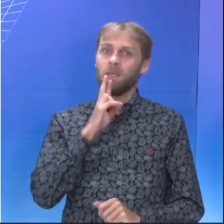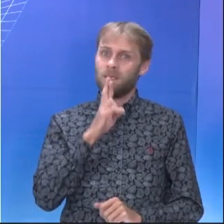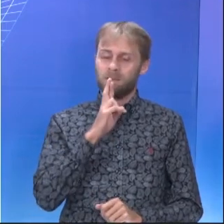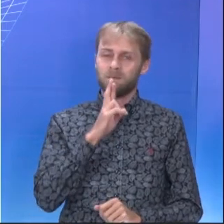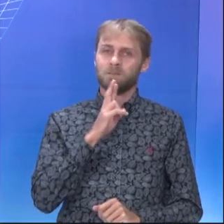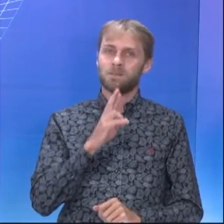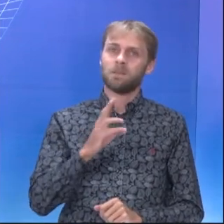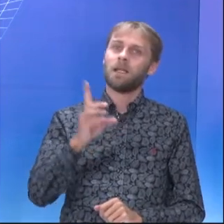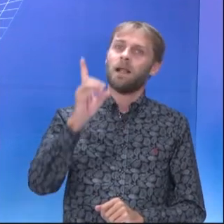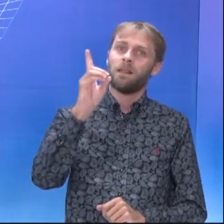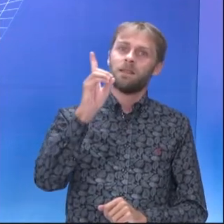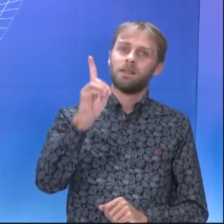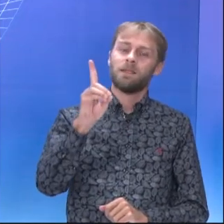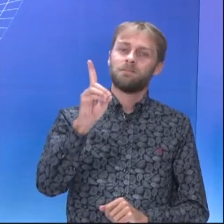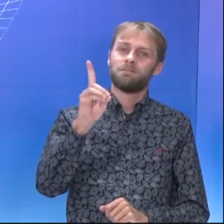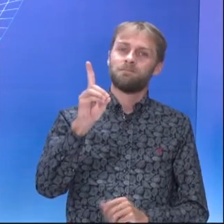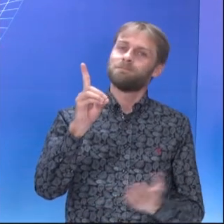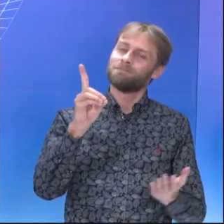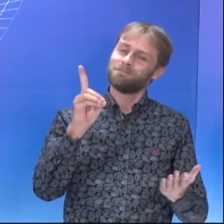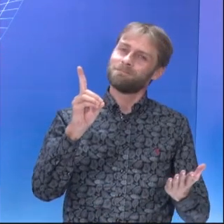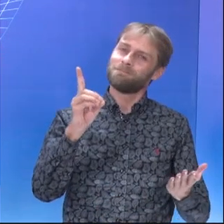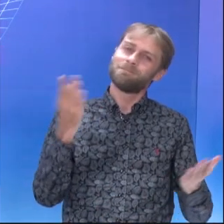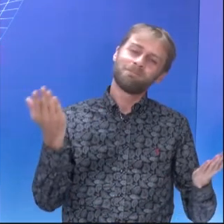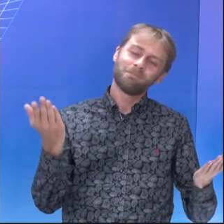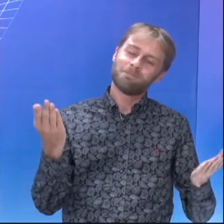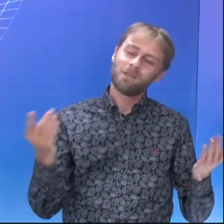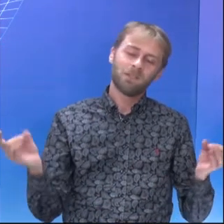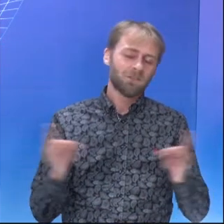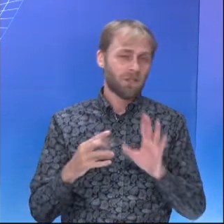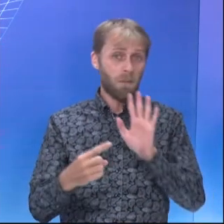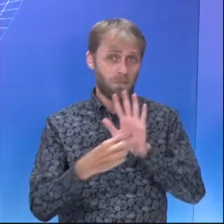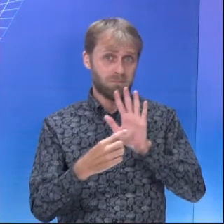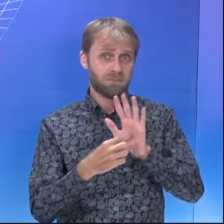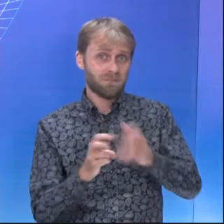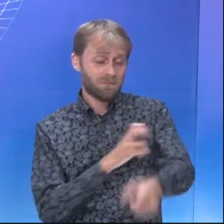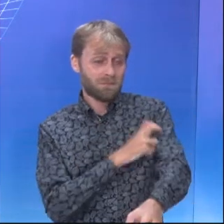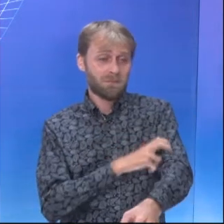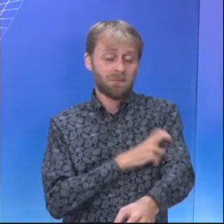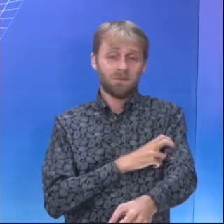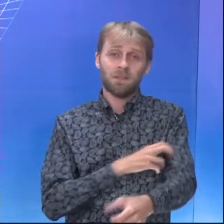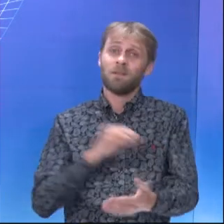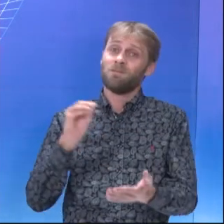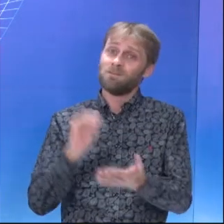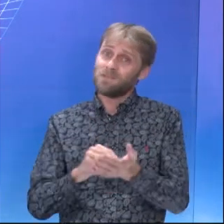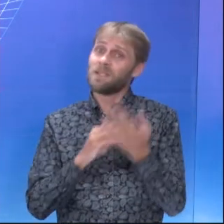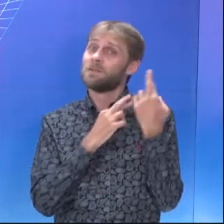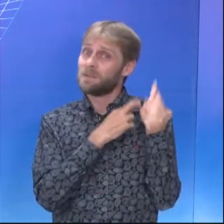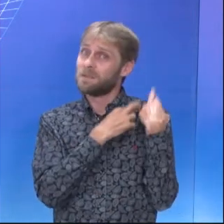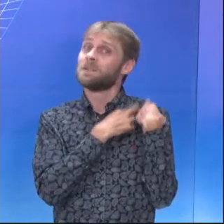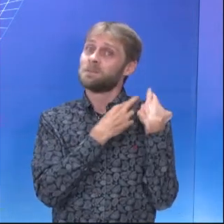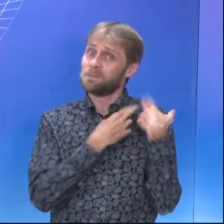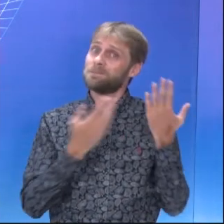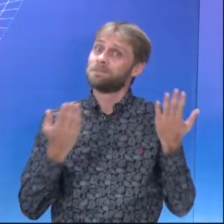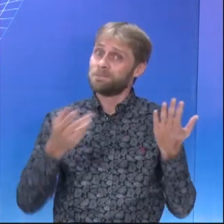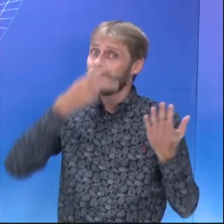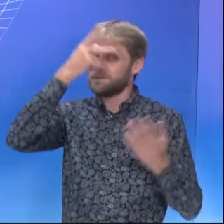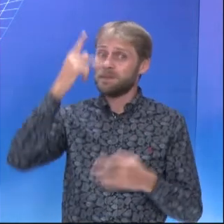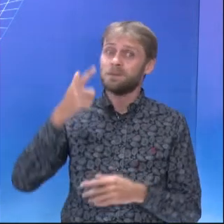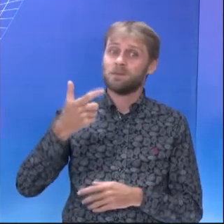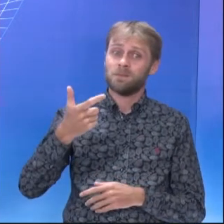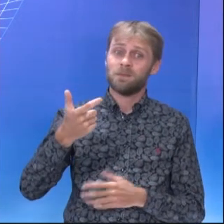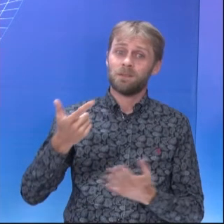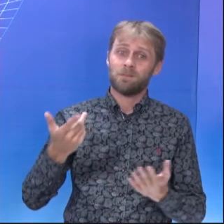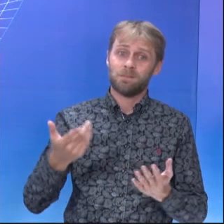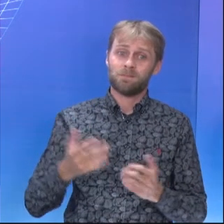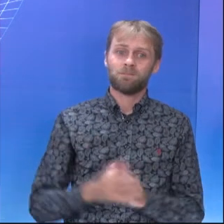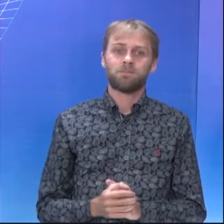Então a alternativa melhor que se enquadra aqui é a letra D. Ela só expôs a sua indignação com a negligência de portadores de